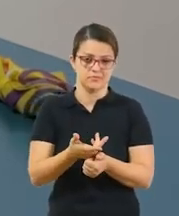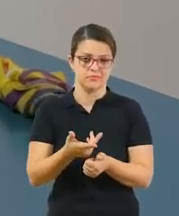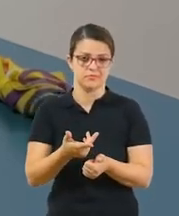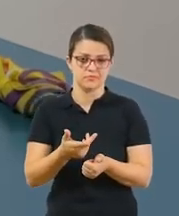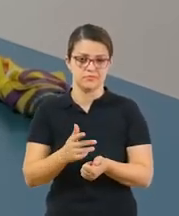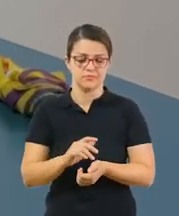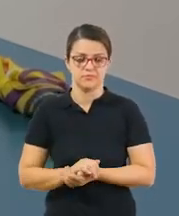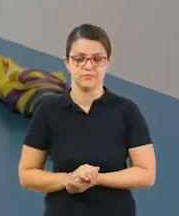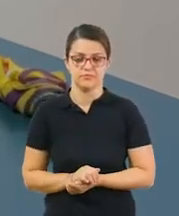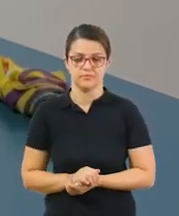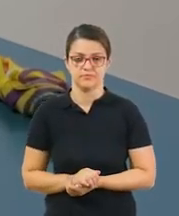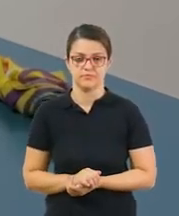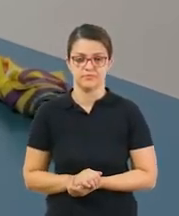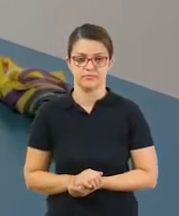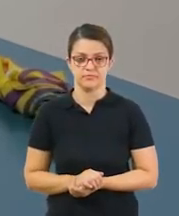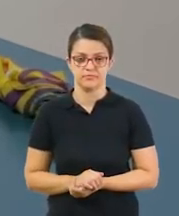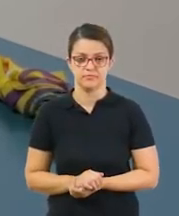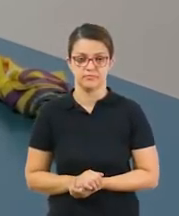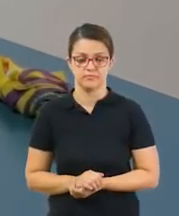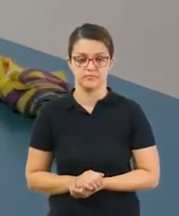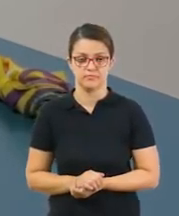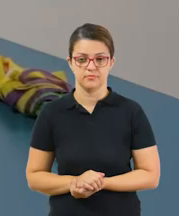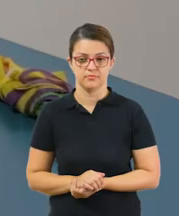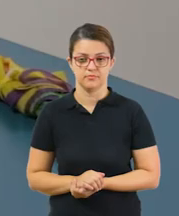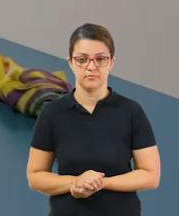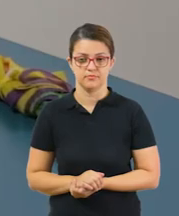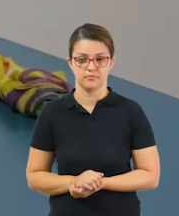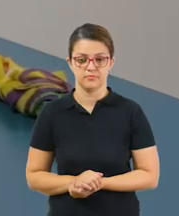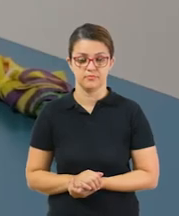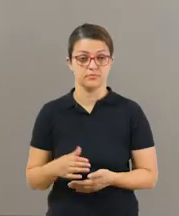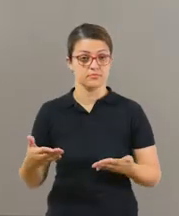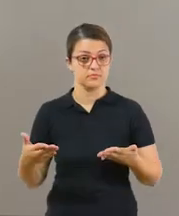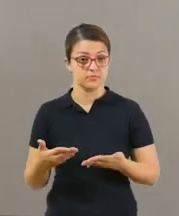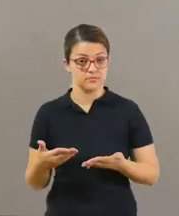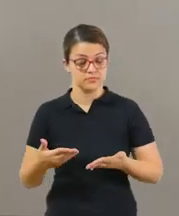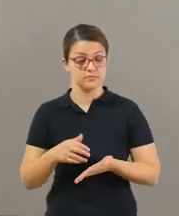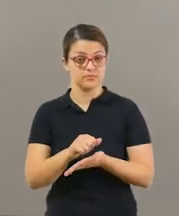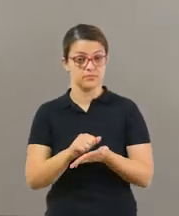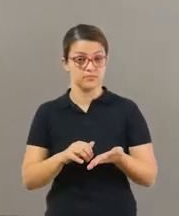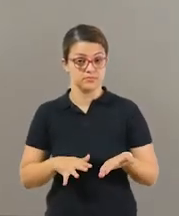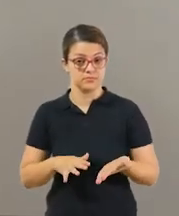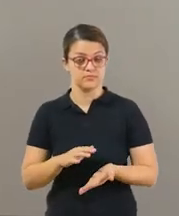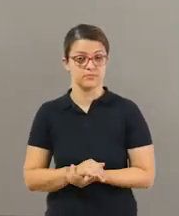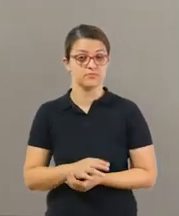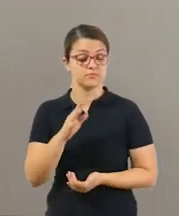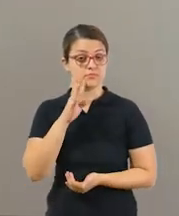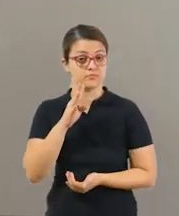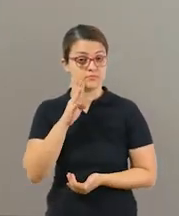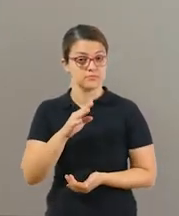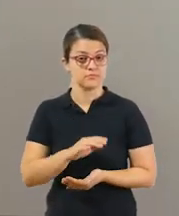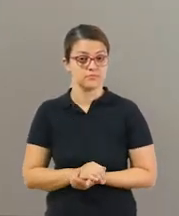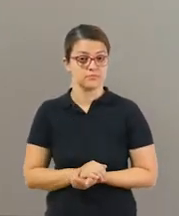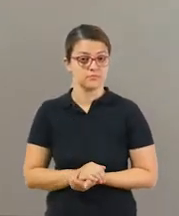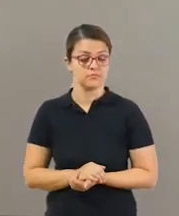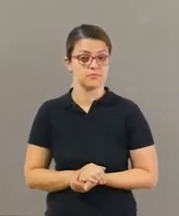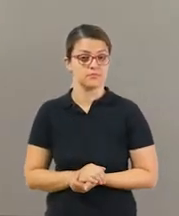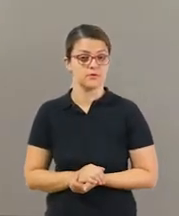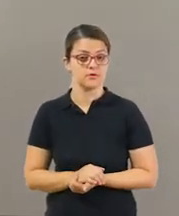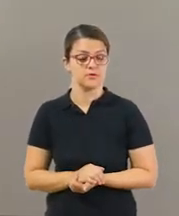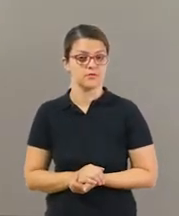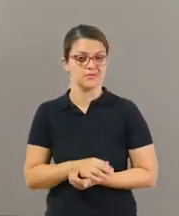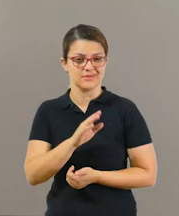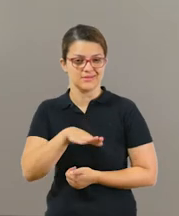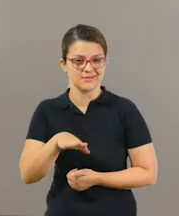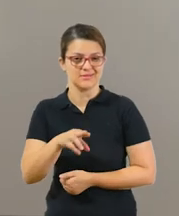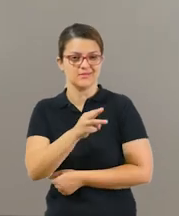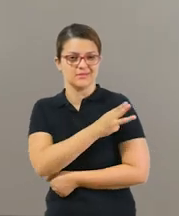aproximar mais da modalidade. Tudo bem? Bom, agora essa atividade seria muito legal para as crianças do